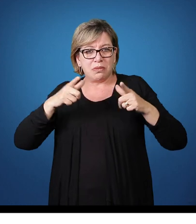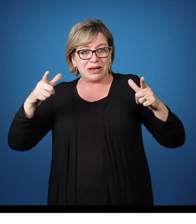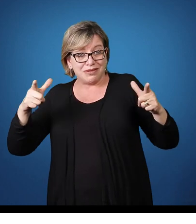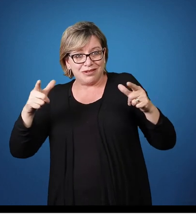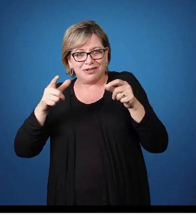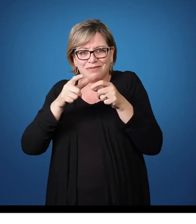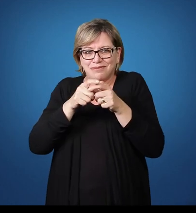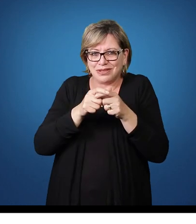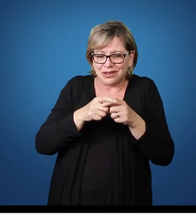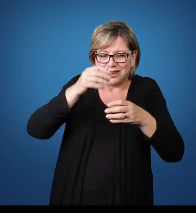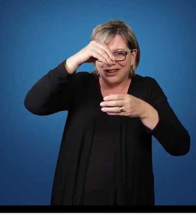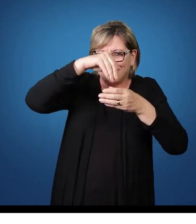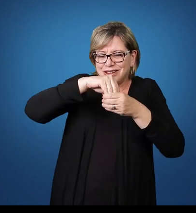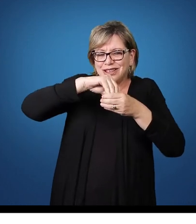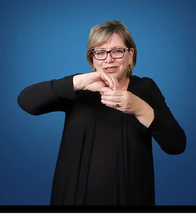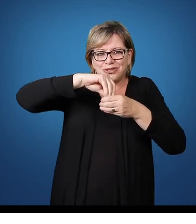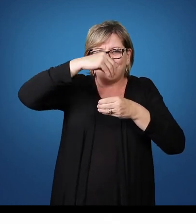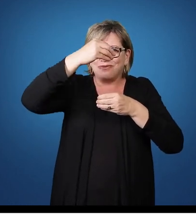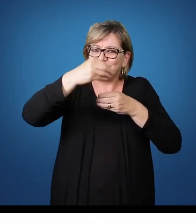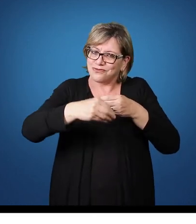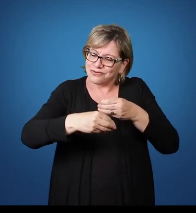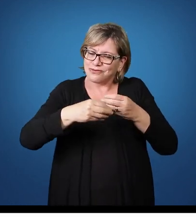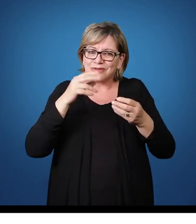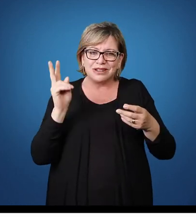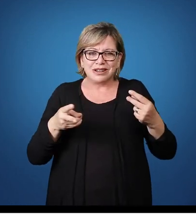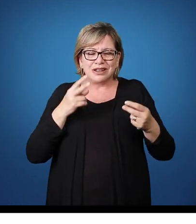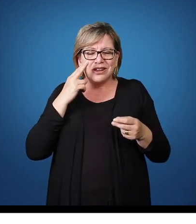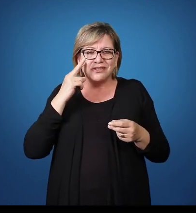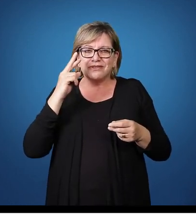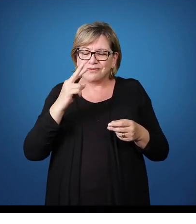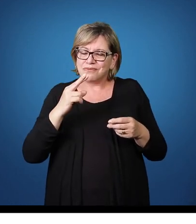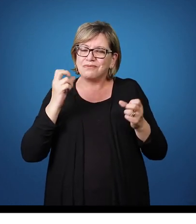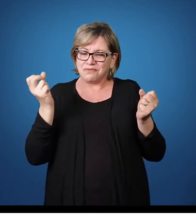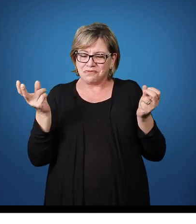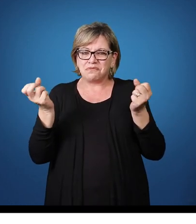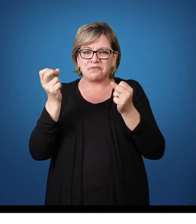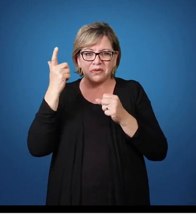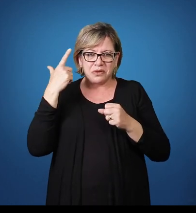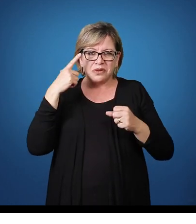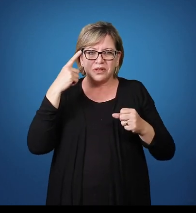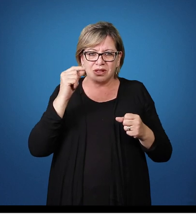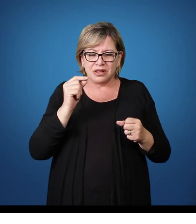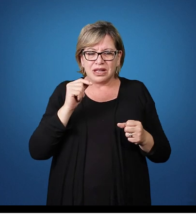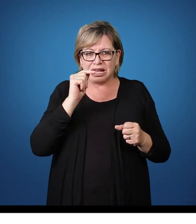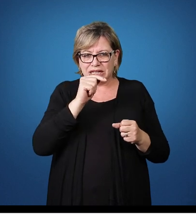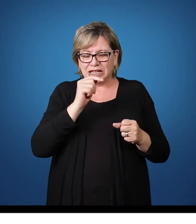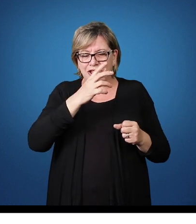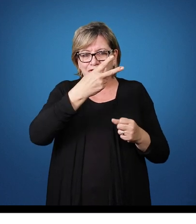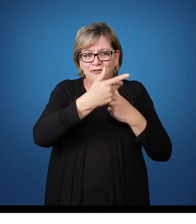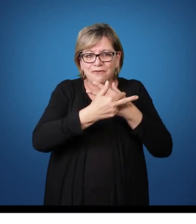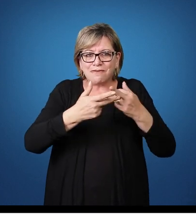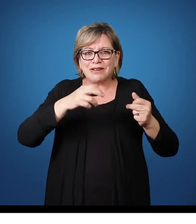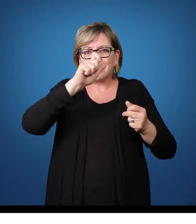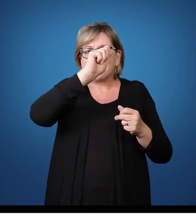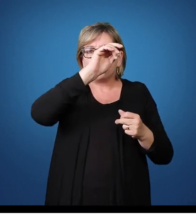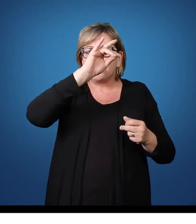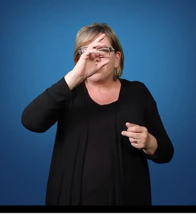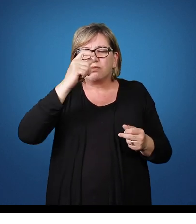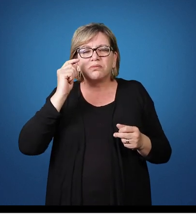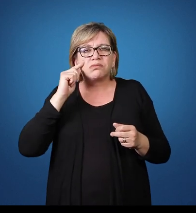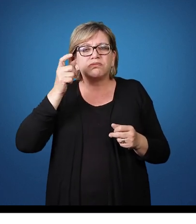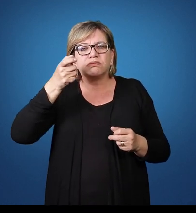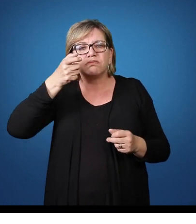Menor Dentro Fora Aqui Foi colocado Várias letras Para que ele